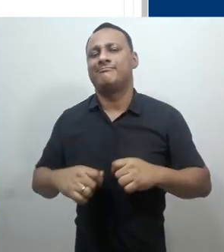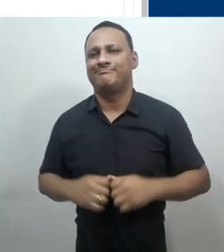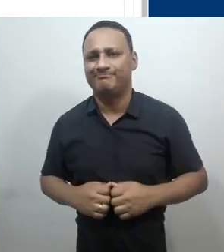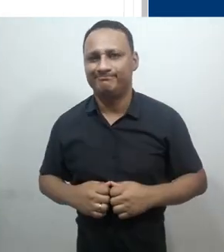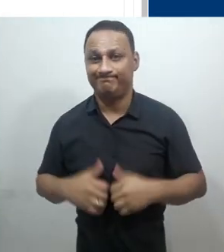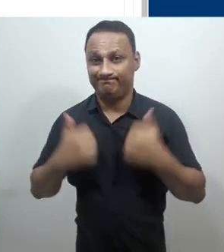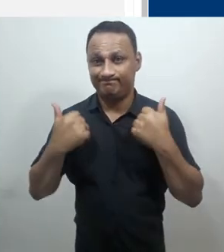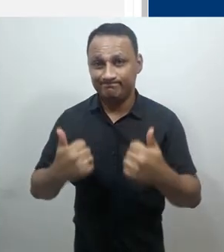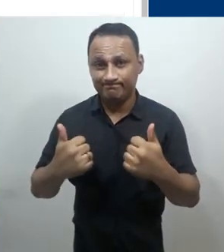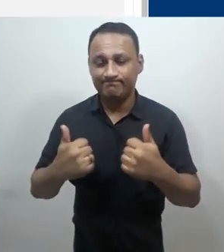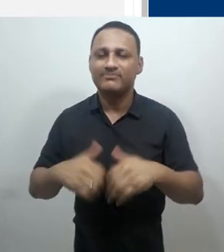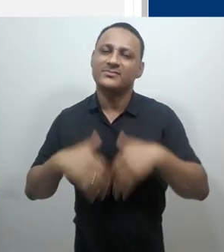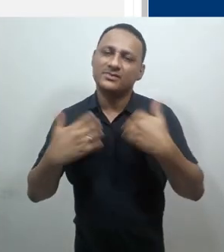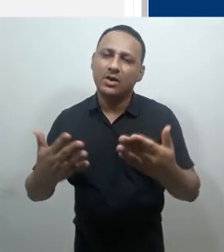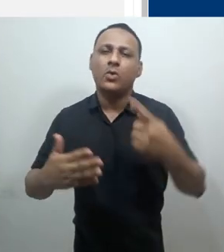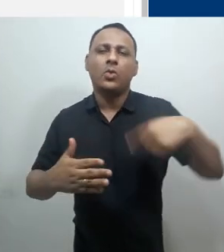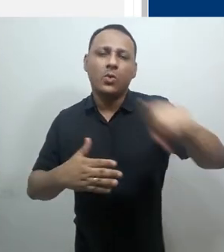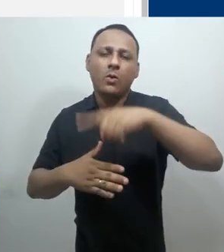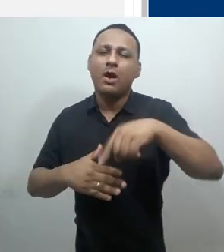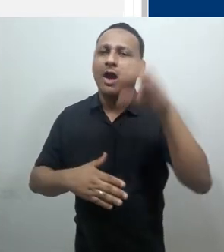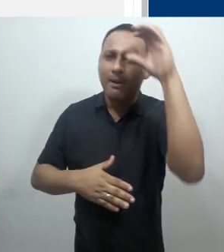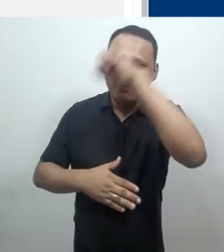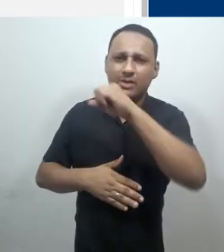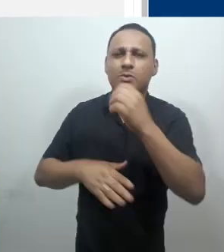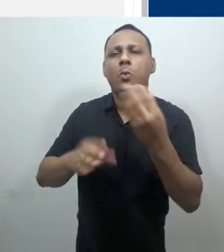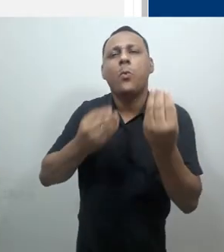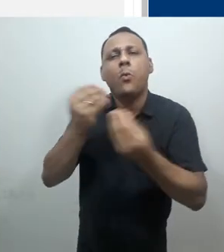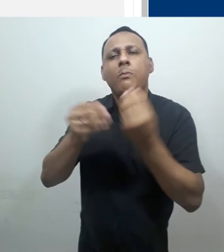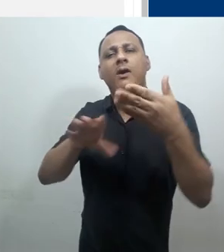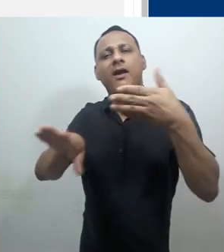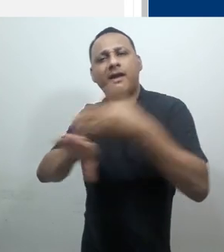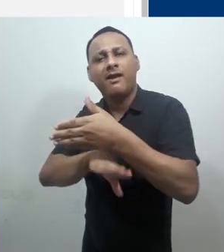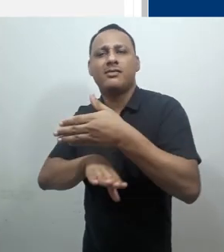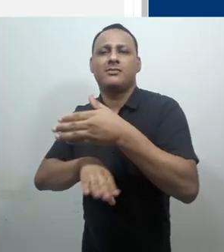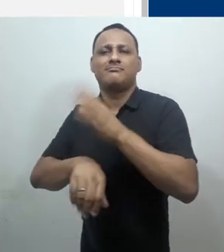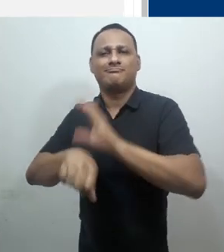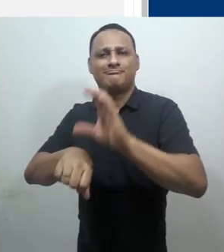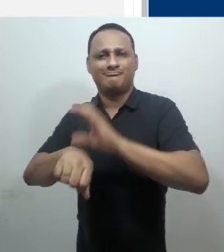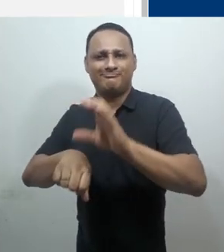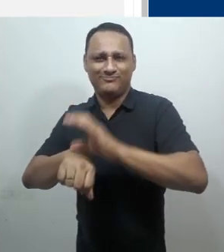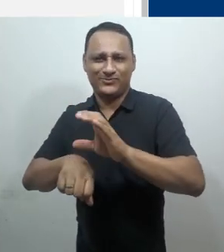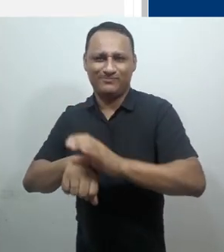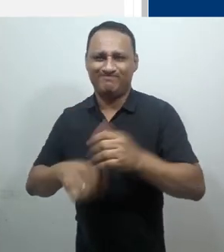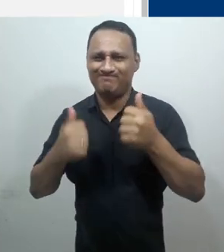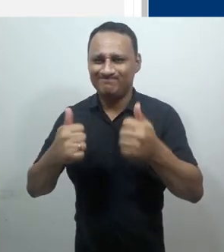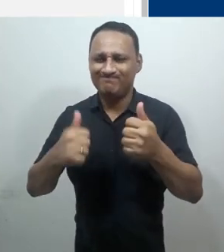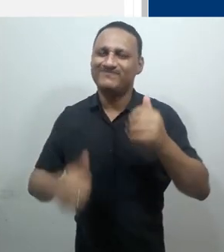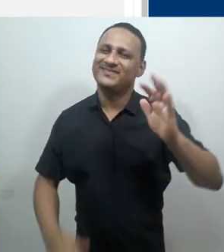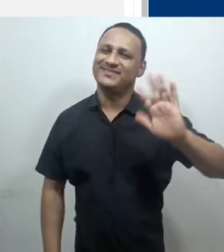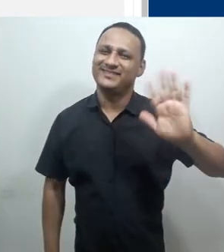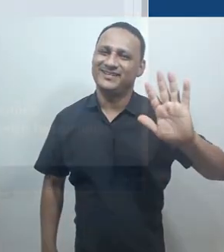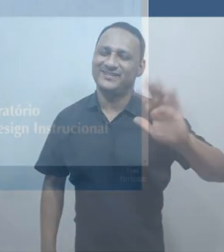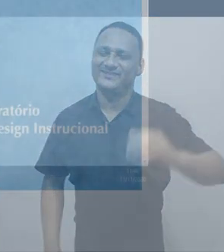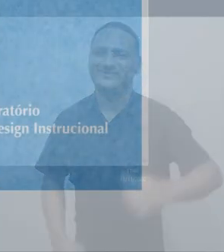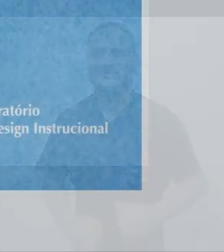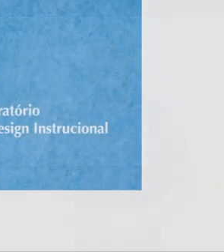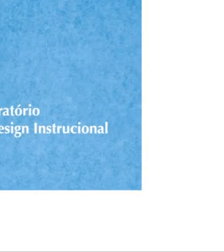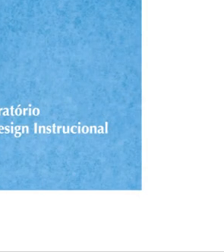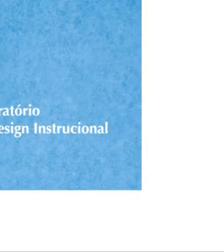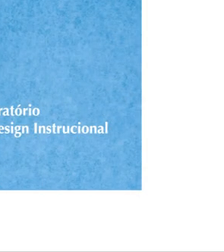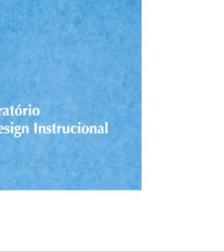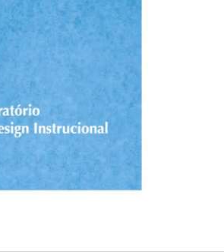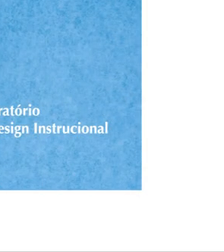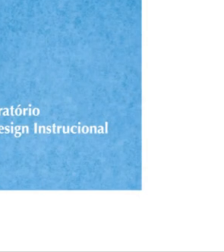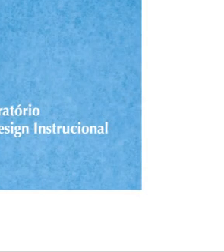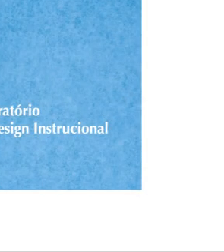Com isso, aprendemos a acessar a página de participantes de um curso ou disciplina. Até a próxima